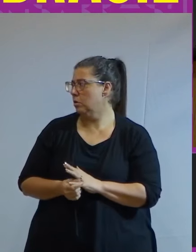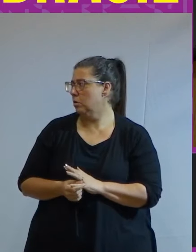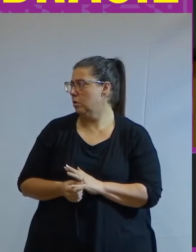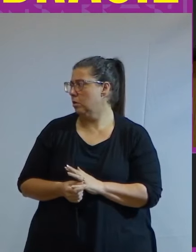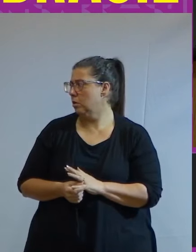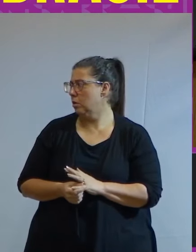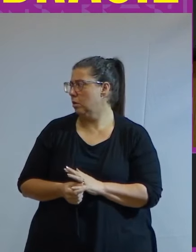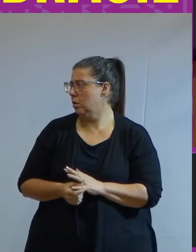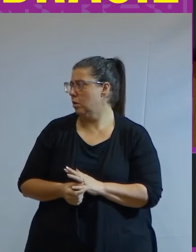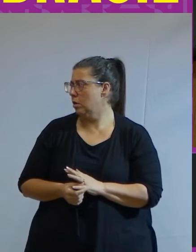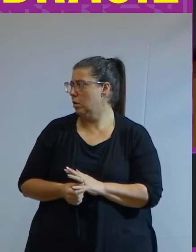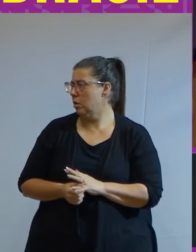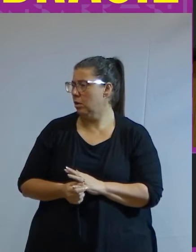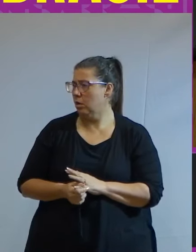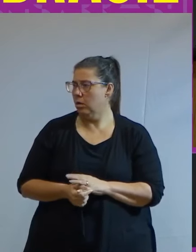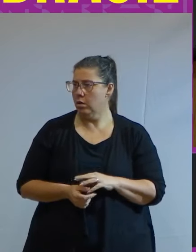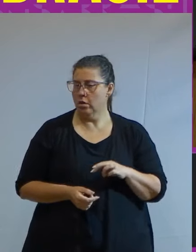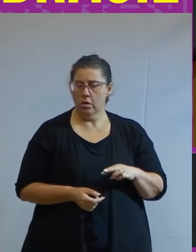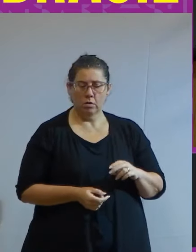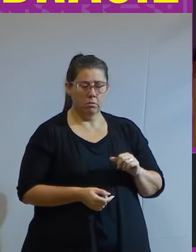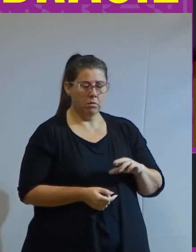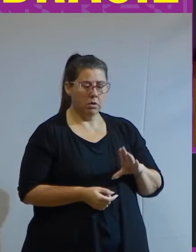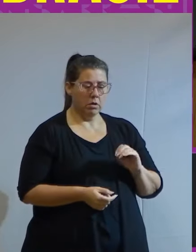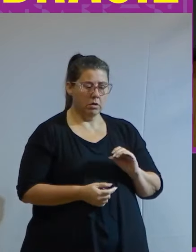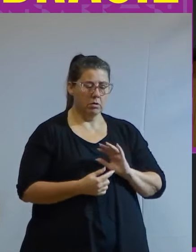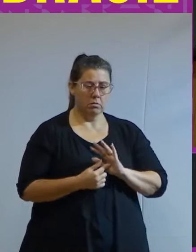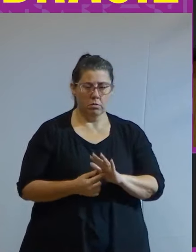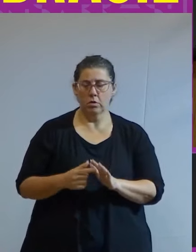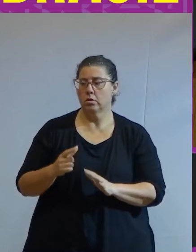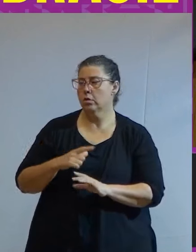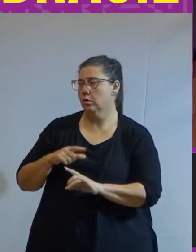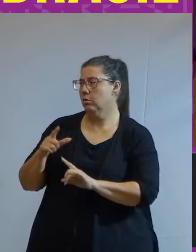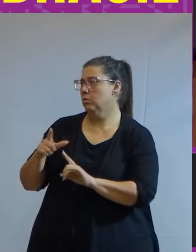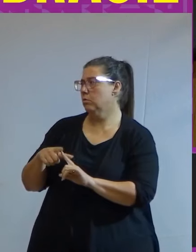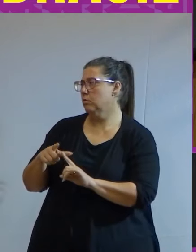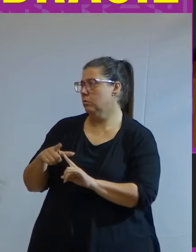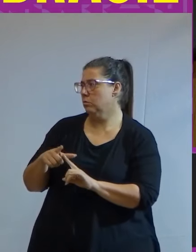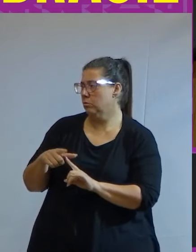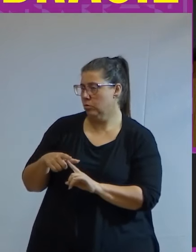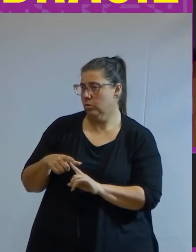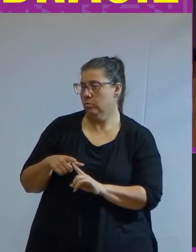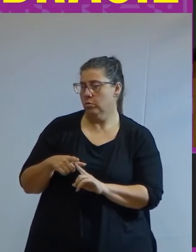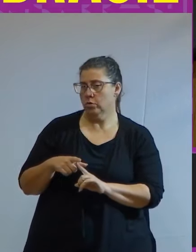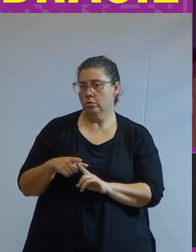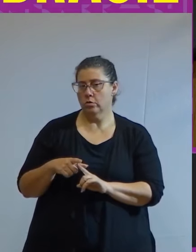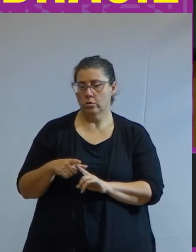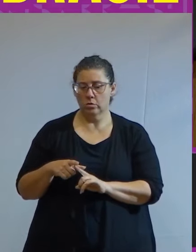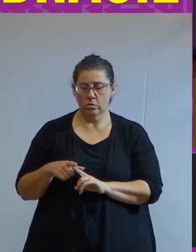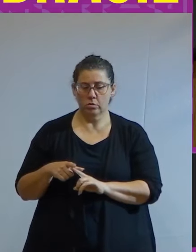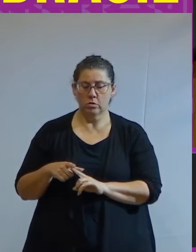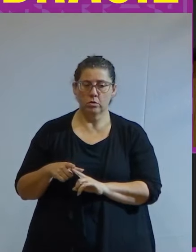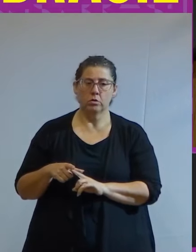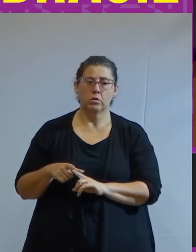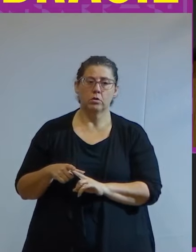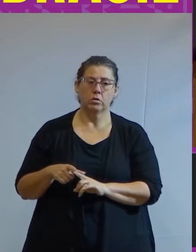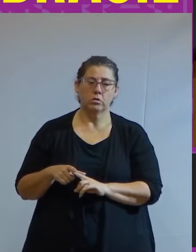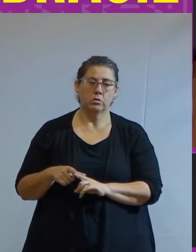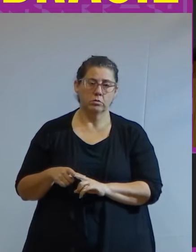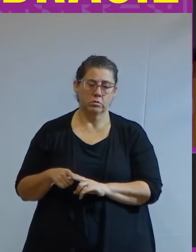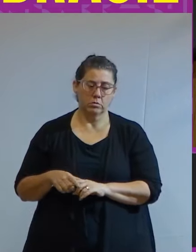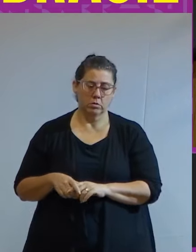Marcos tem uma espécie de conivência branca